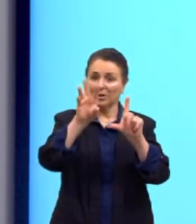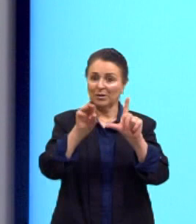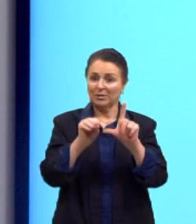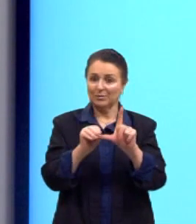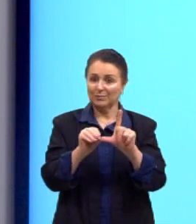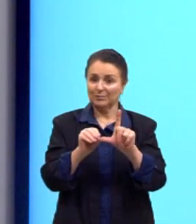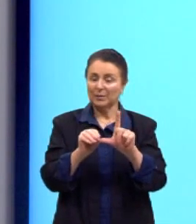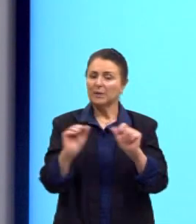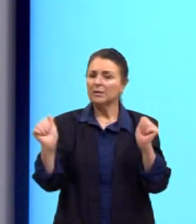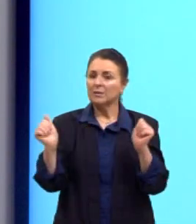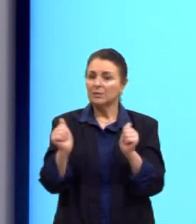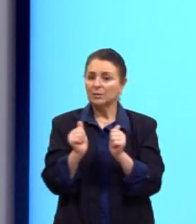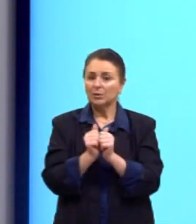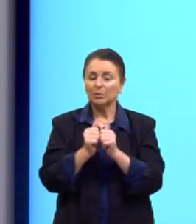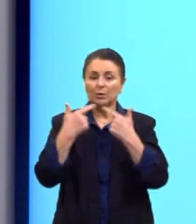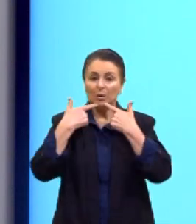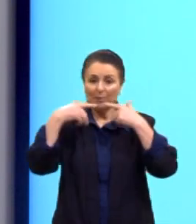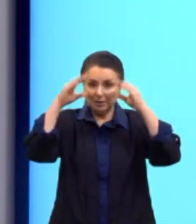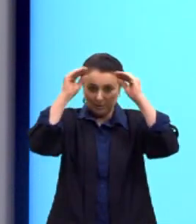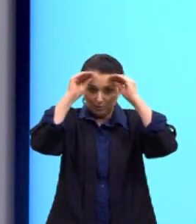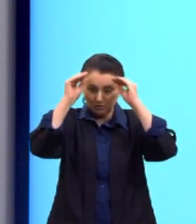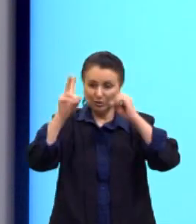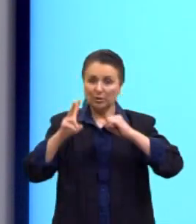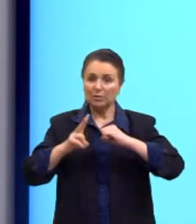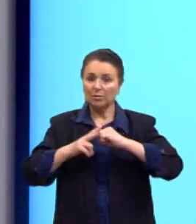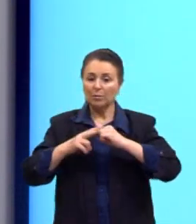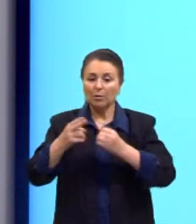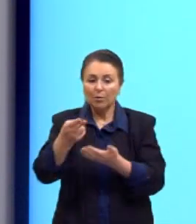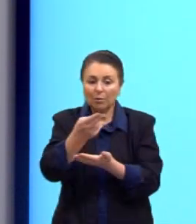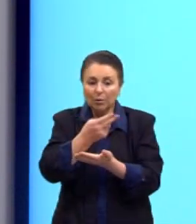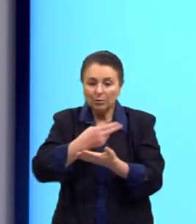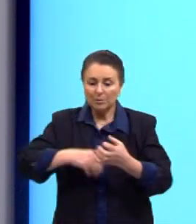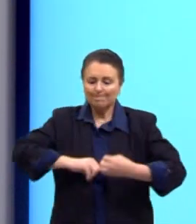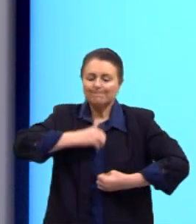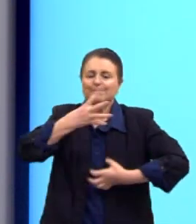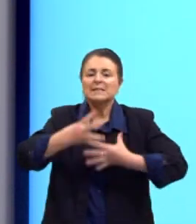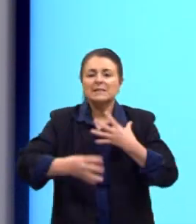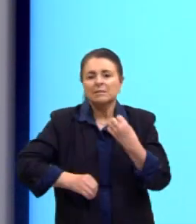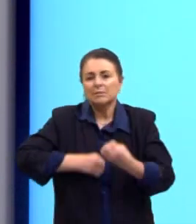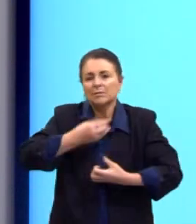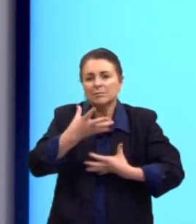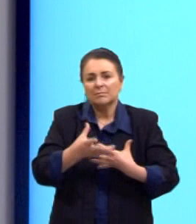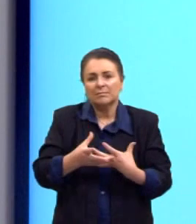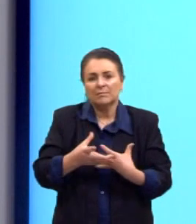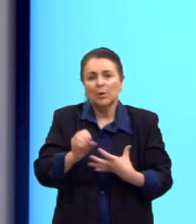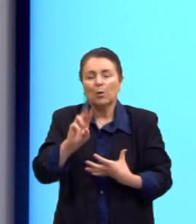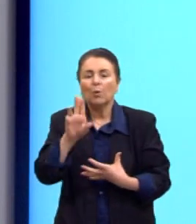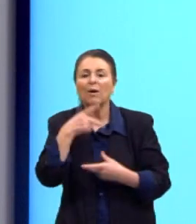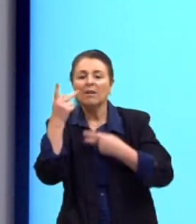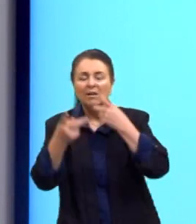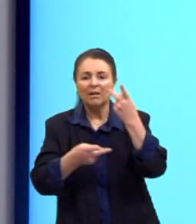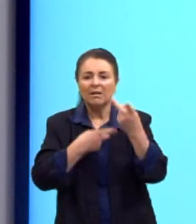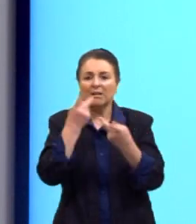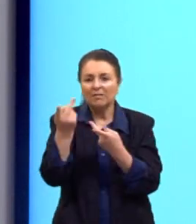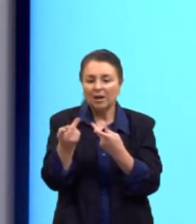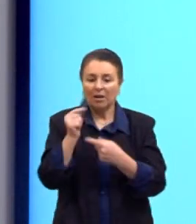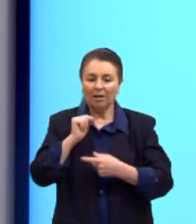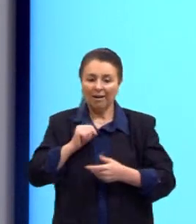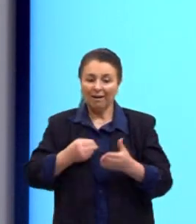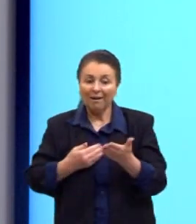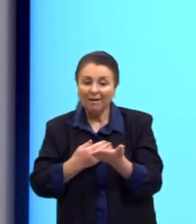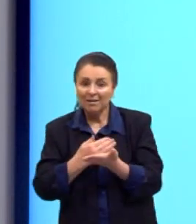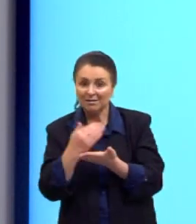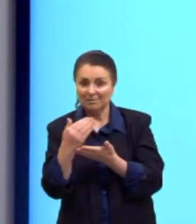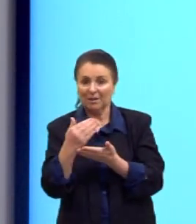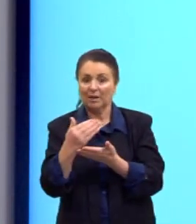ele está associado, a linguagem verbal, ao desenho expressivo, ou seja, a fala vai entrar ali quando